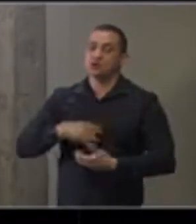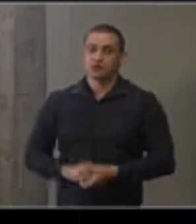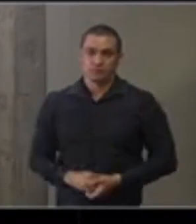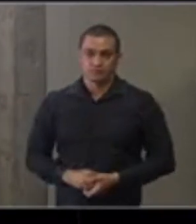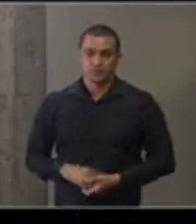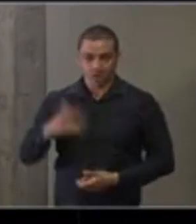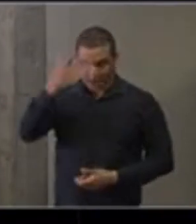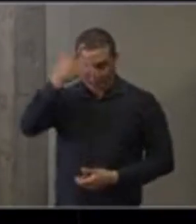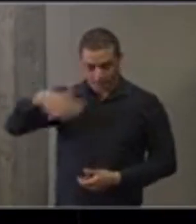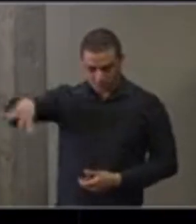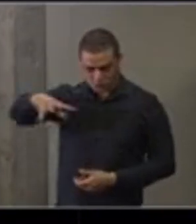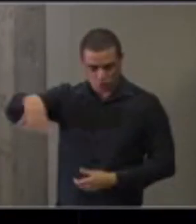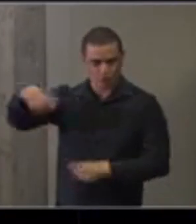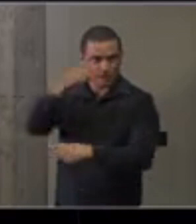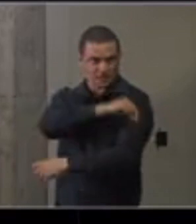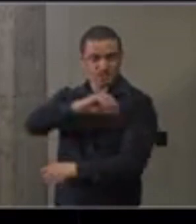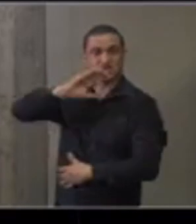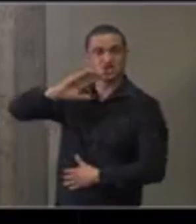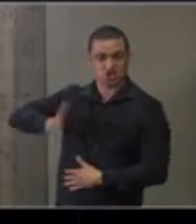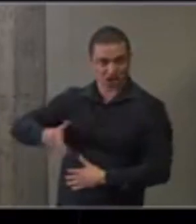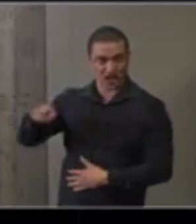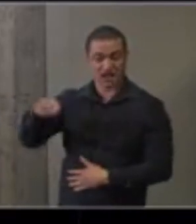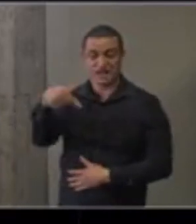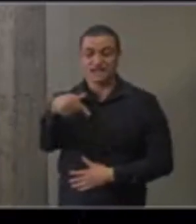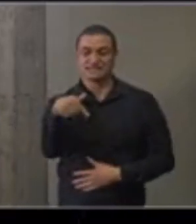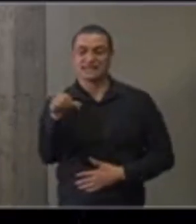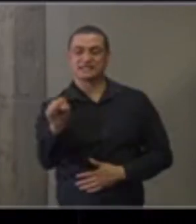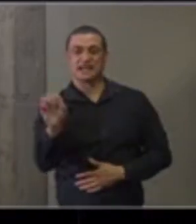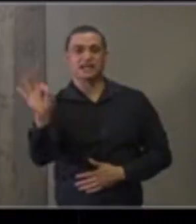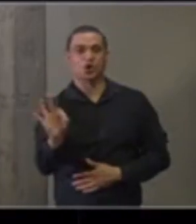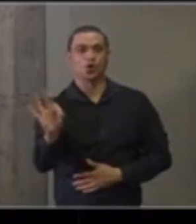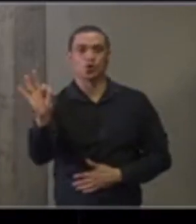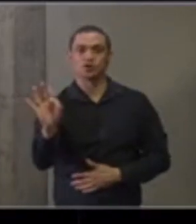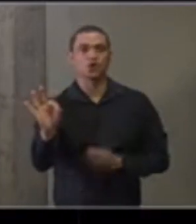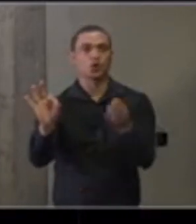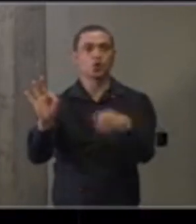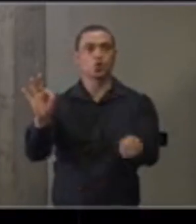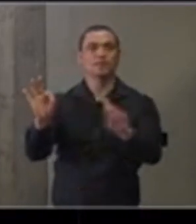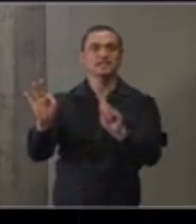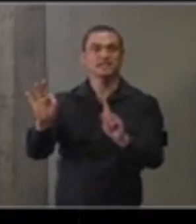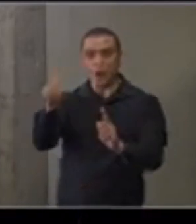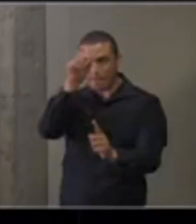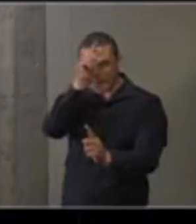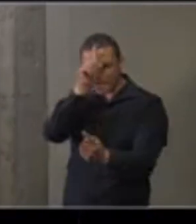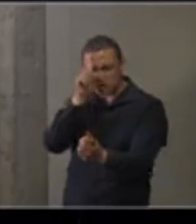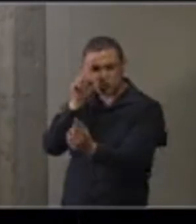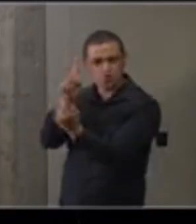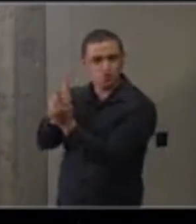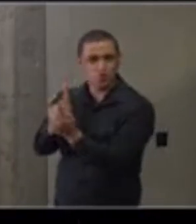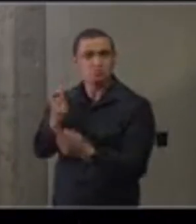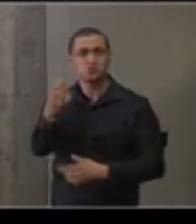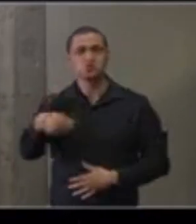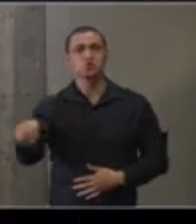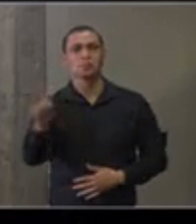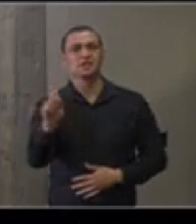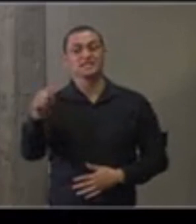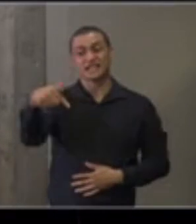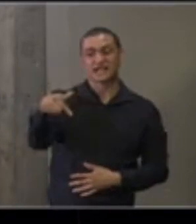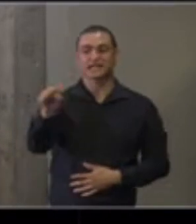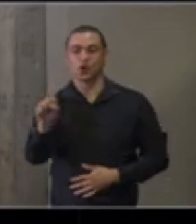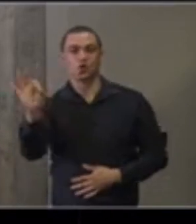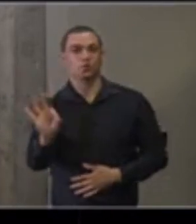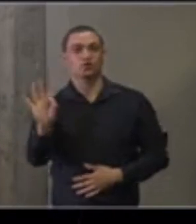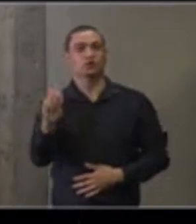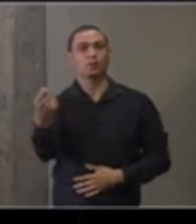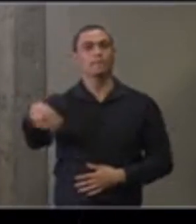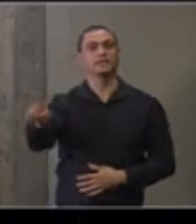As pessoas vacinadas, 78% não precisaram. Não precisaram procurar o recurso